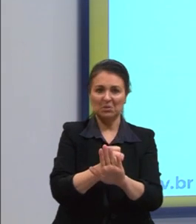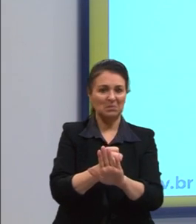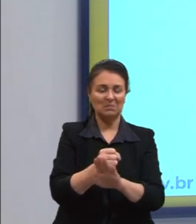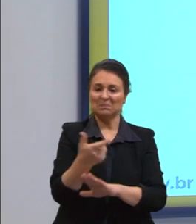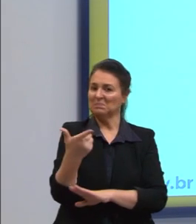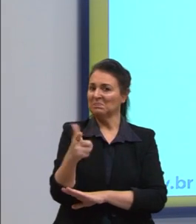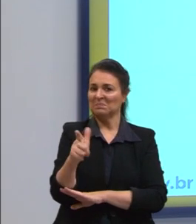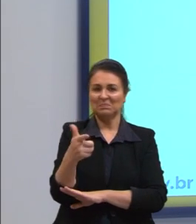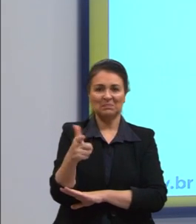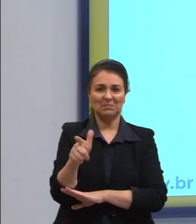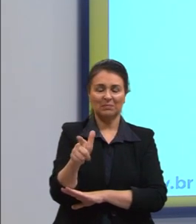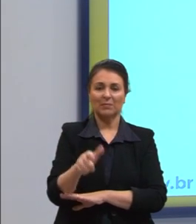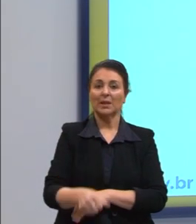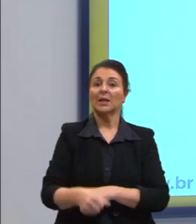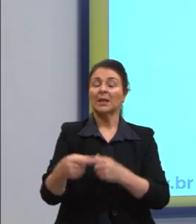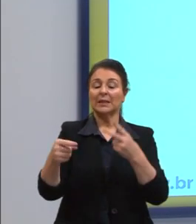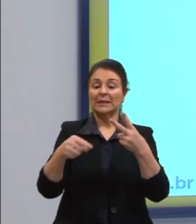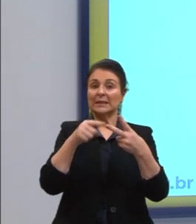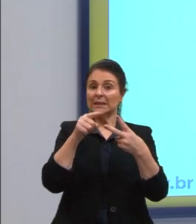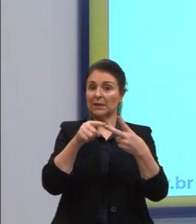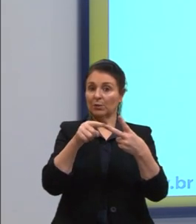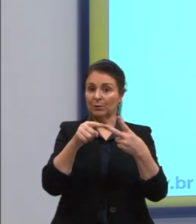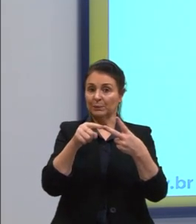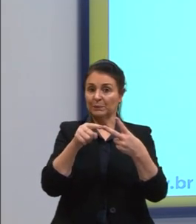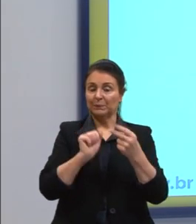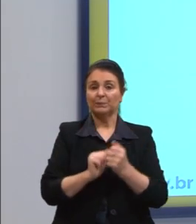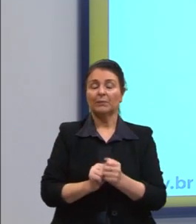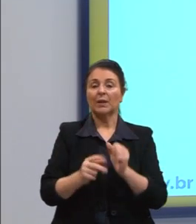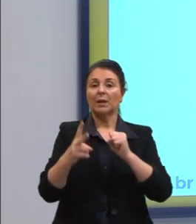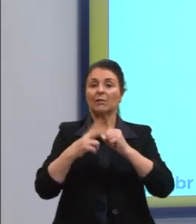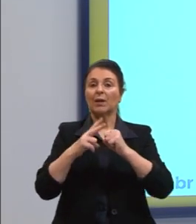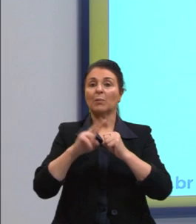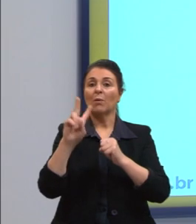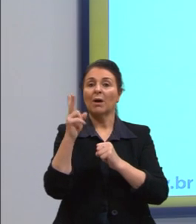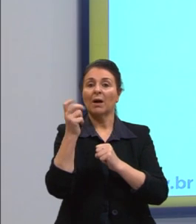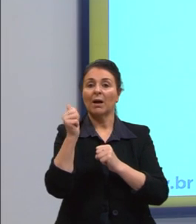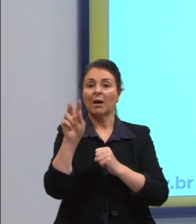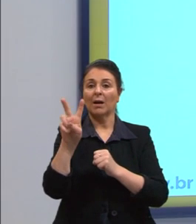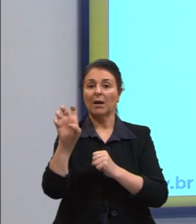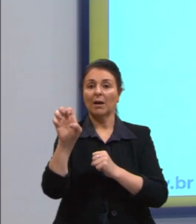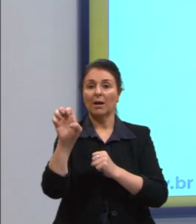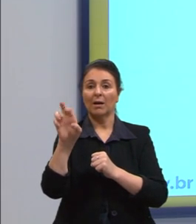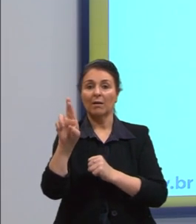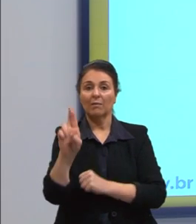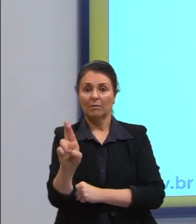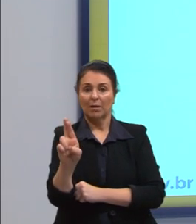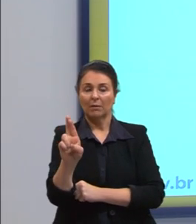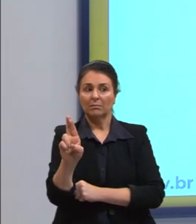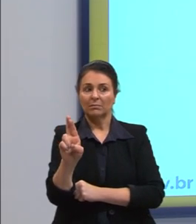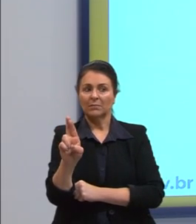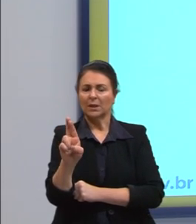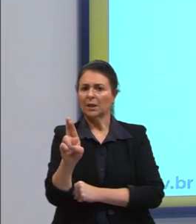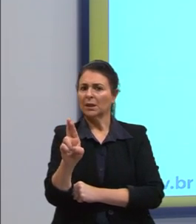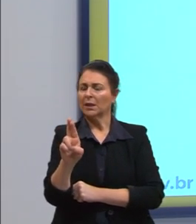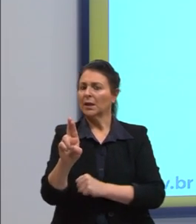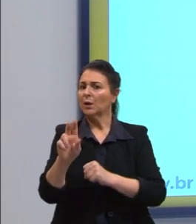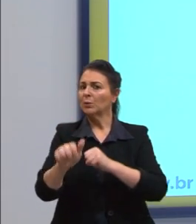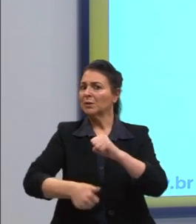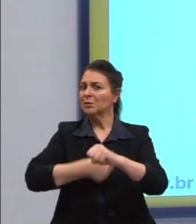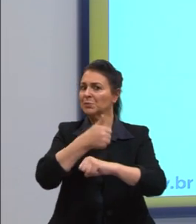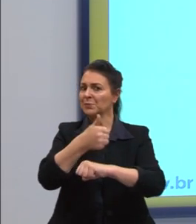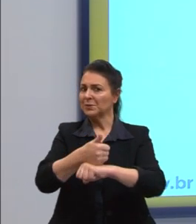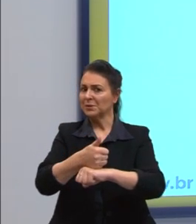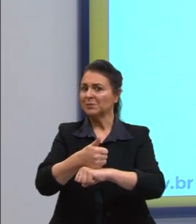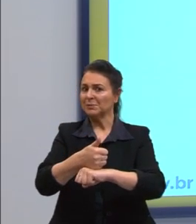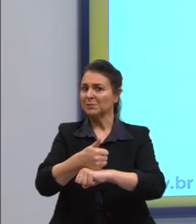Segundo caso. Verbo haver no sentido, quando ele puder ser substituído por